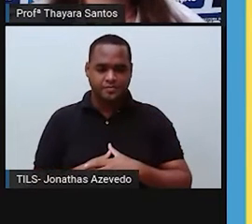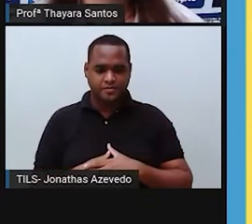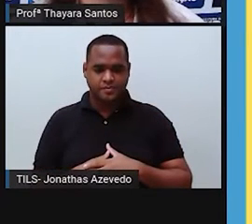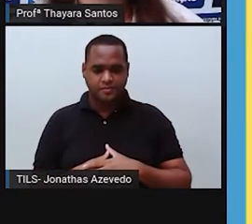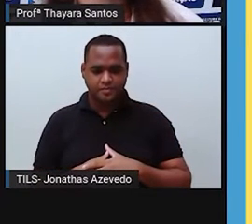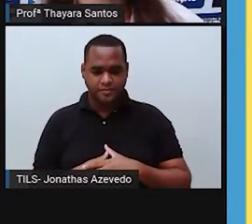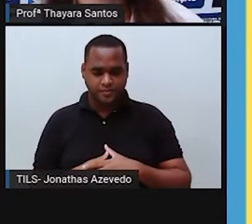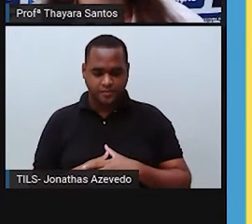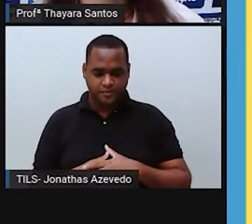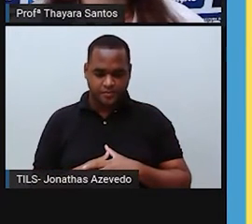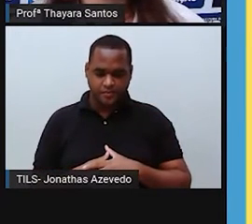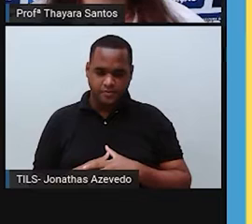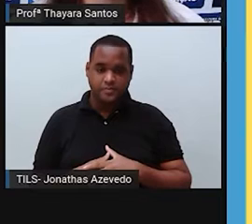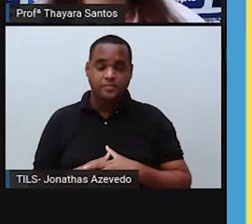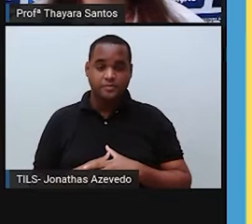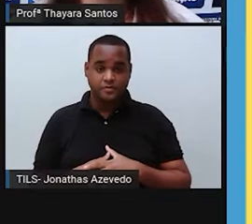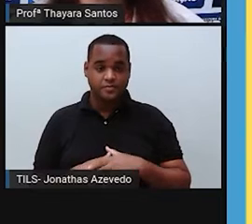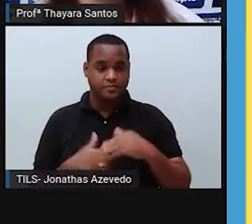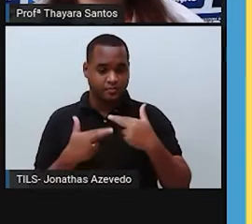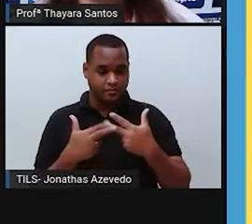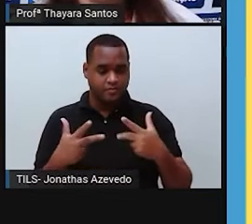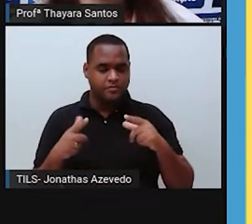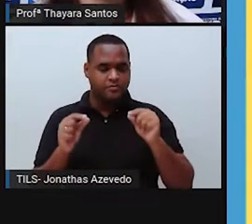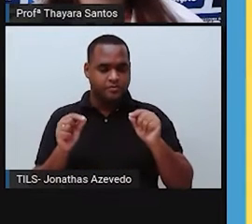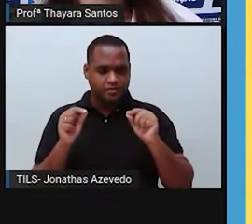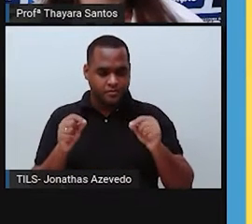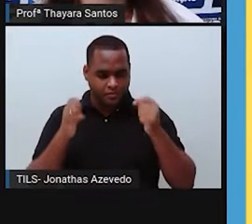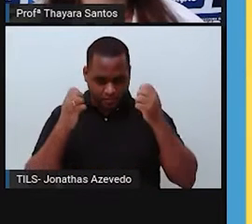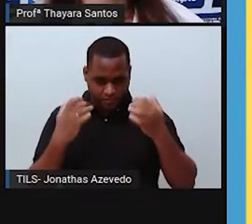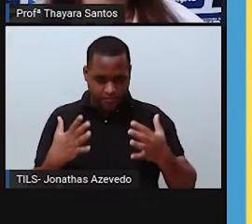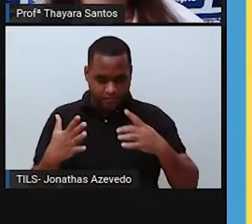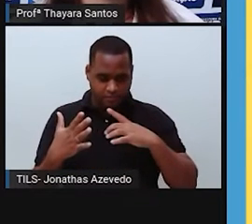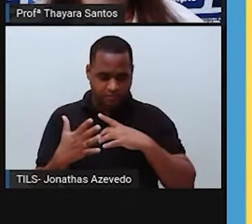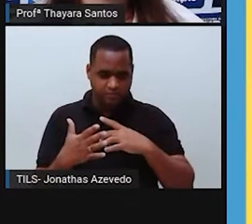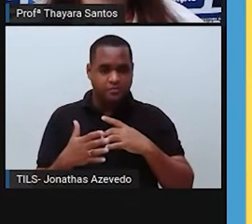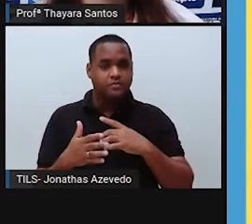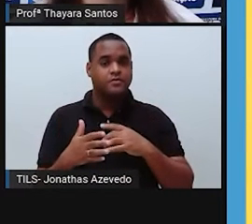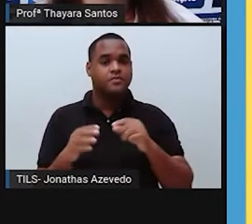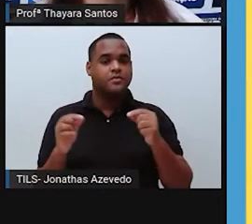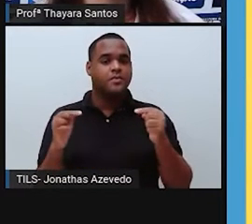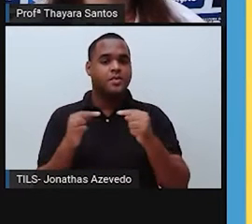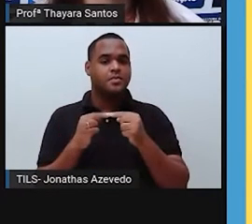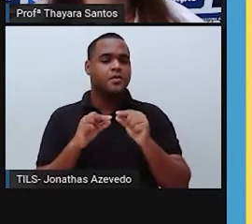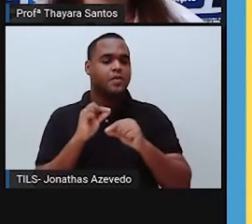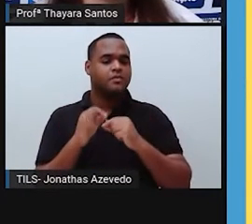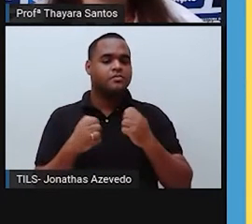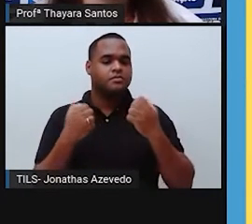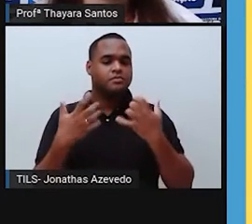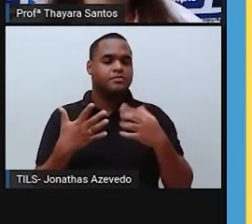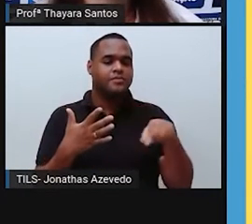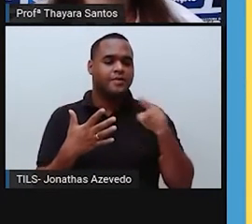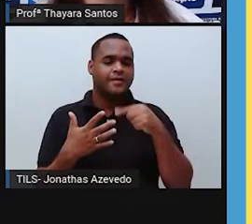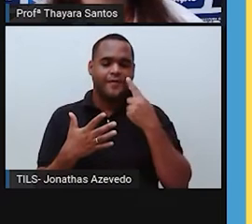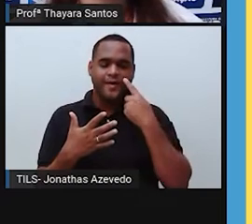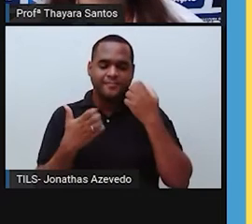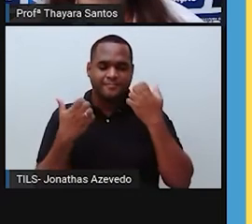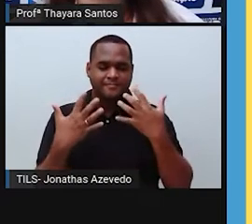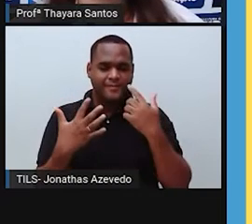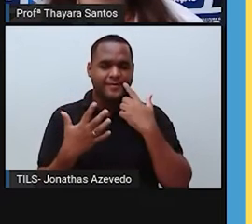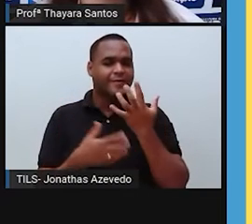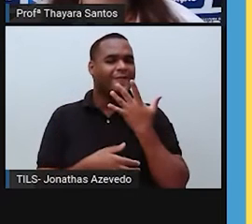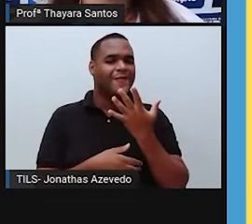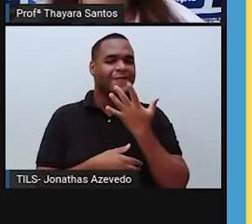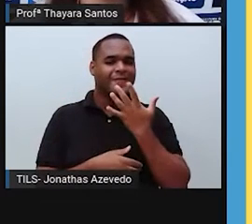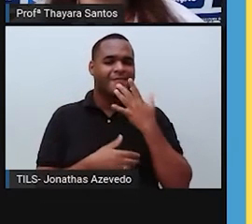Existem muitos biomas ao longo do mundo inteiro. Eu trouxe para vocês esse mapa aí só para vocês observarem. Cada corzinha